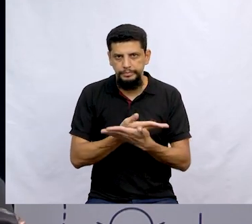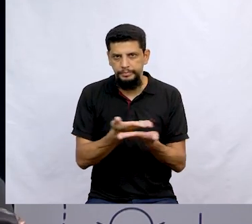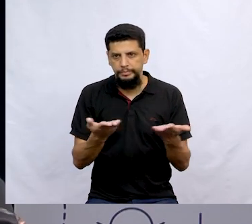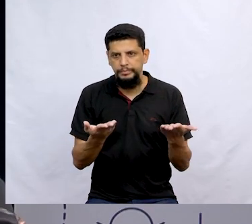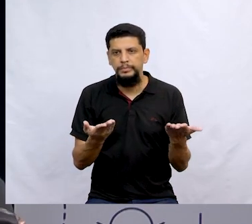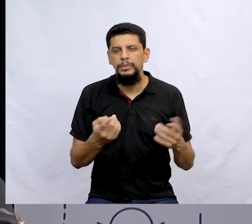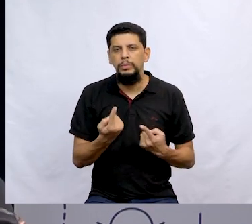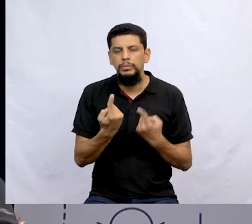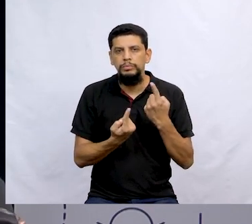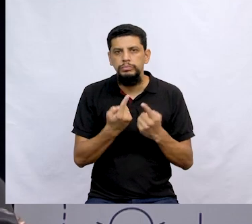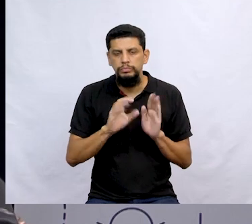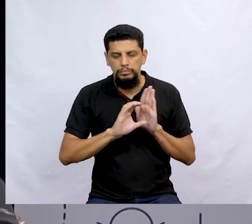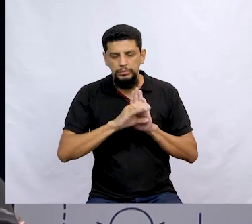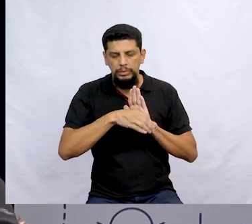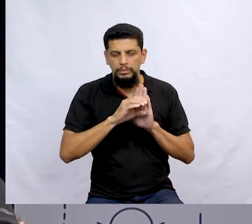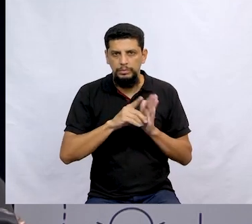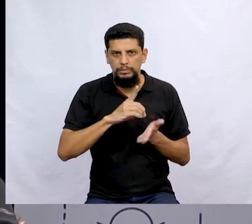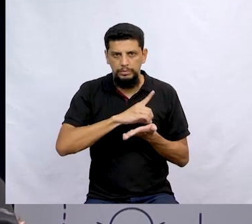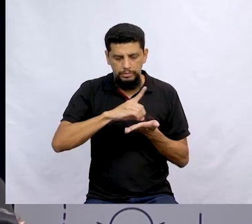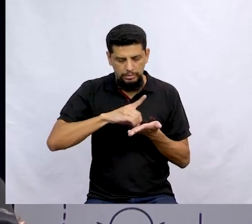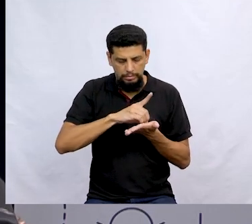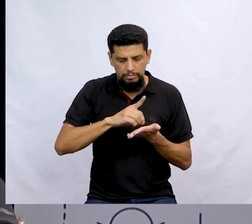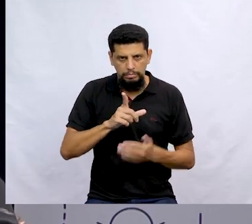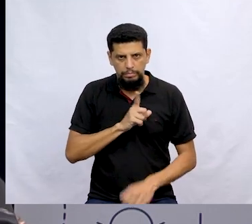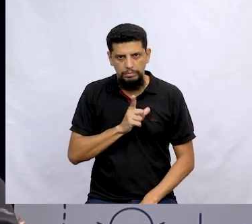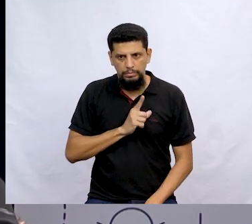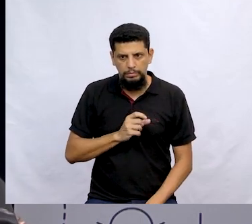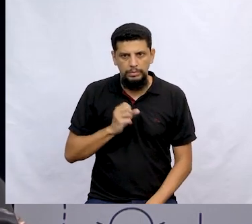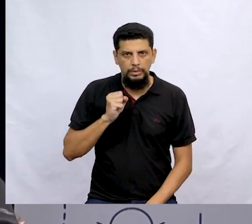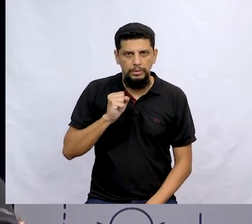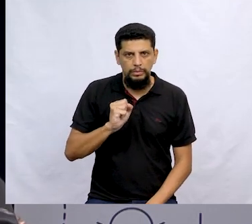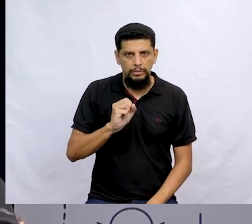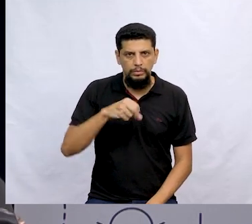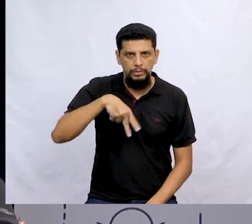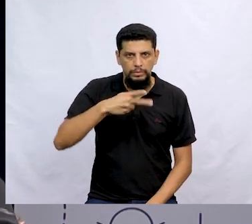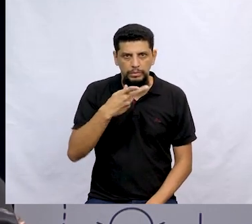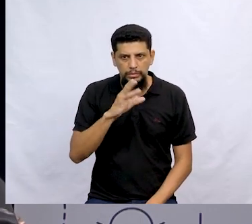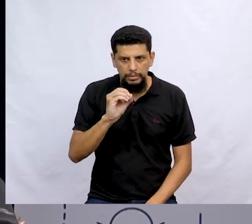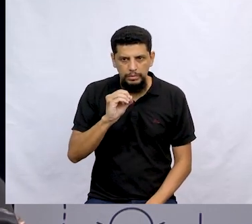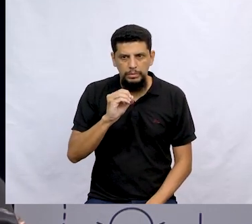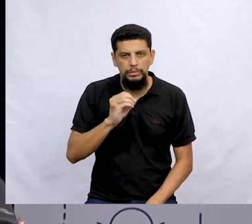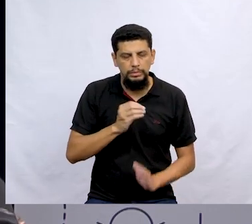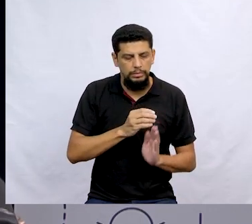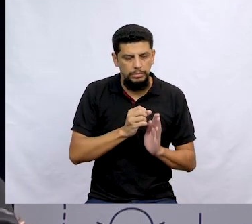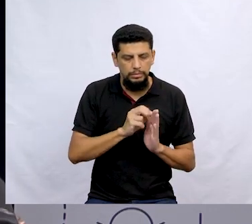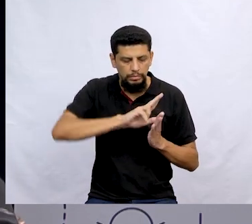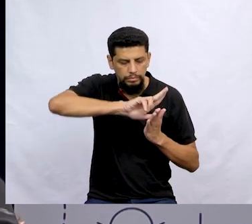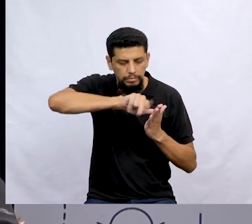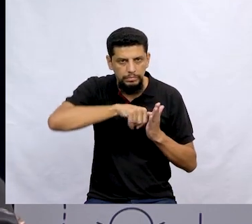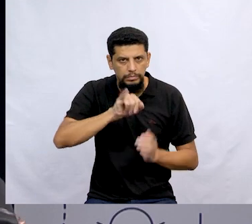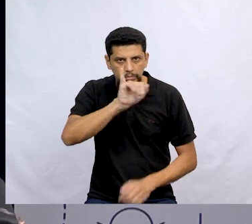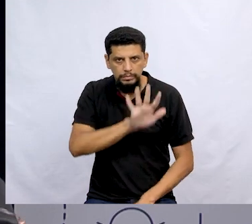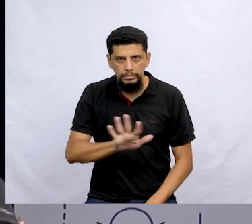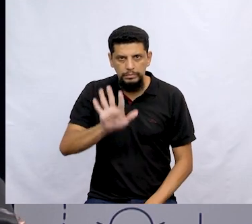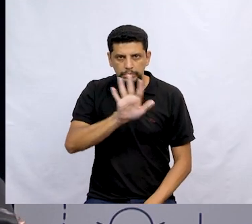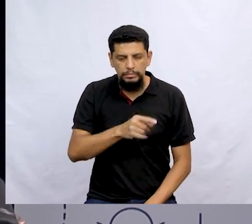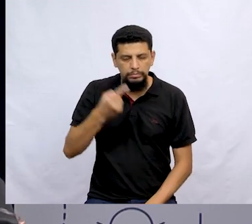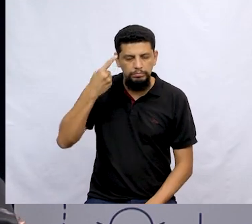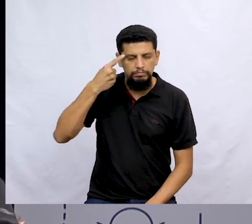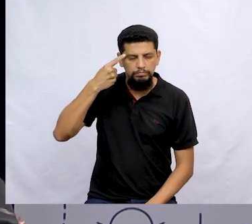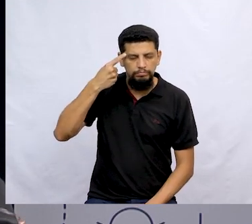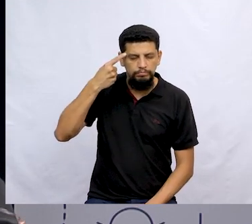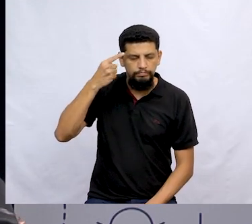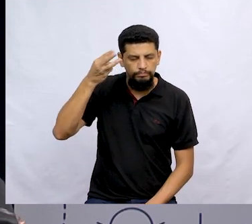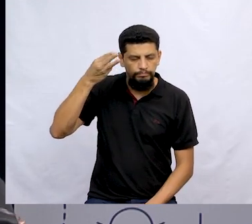Então, quais definições ali que o dicionário traz? Então, o sonho como sequência de imagens produzidas pela mente